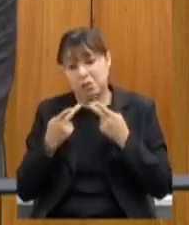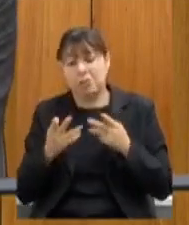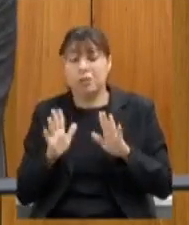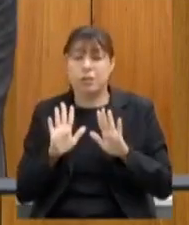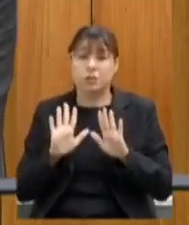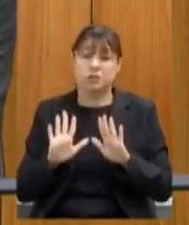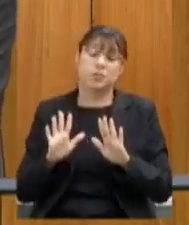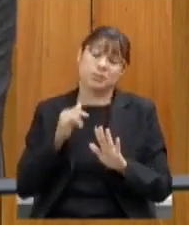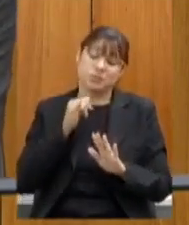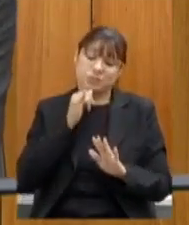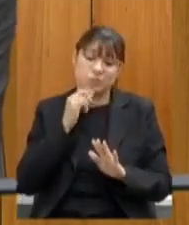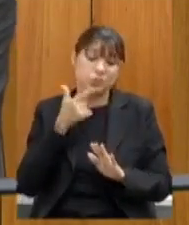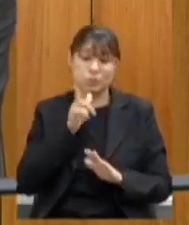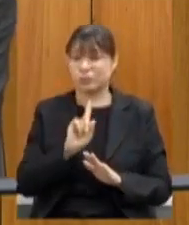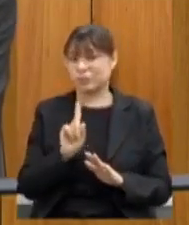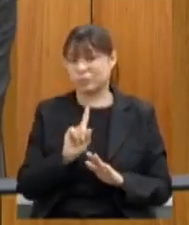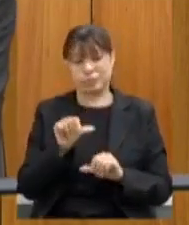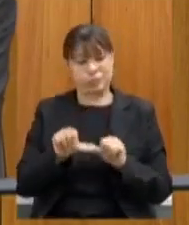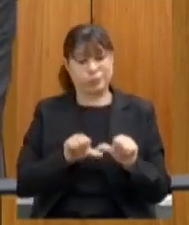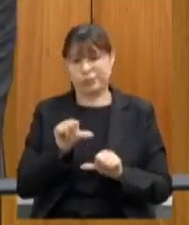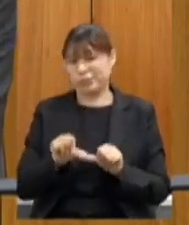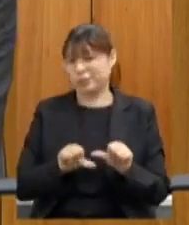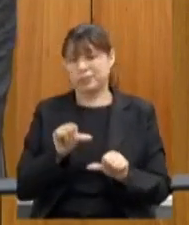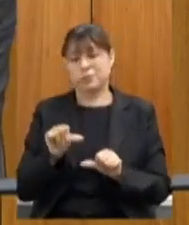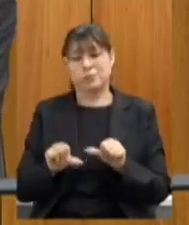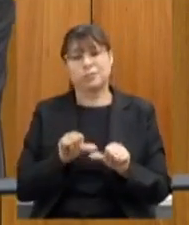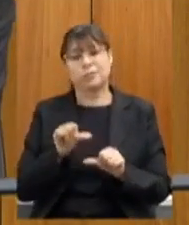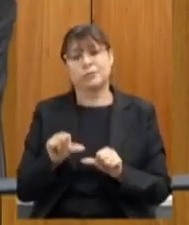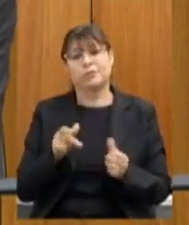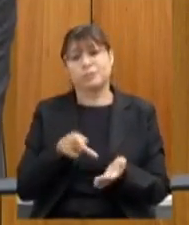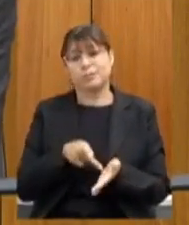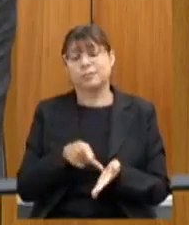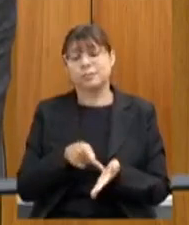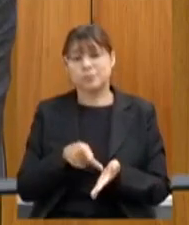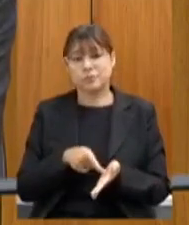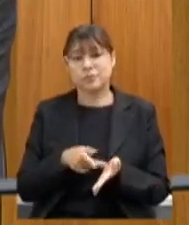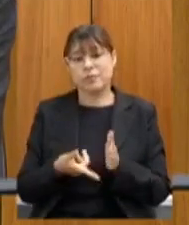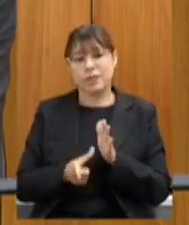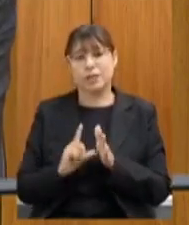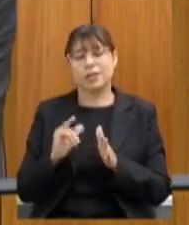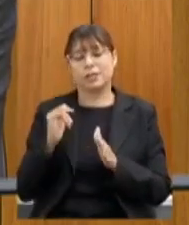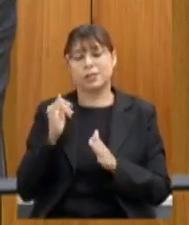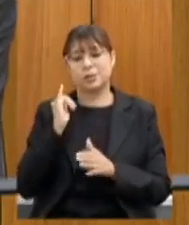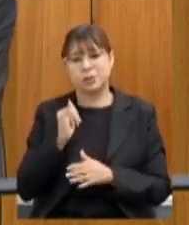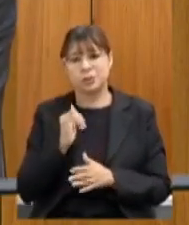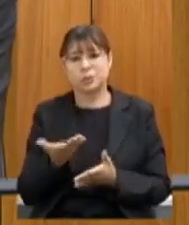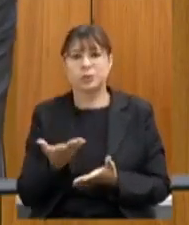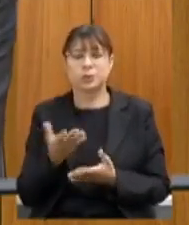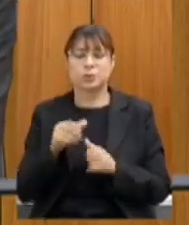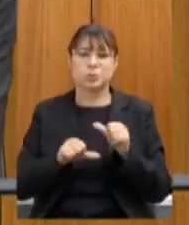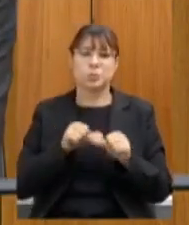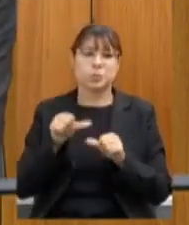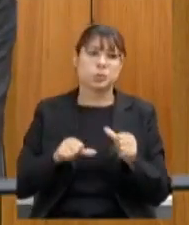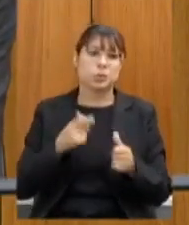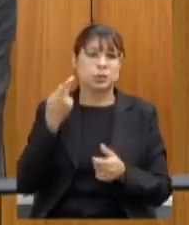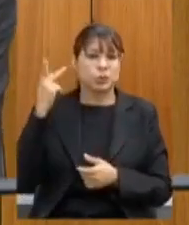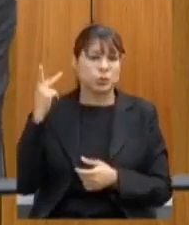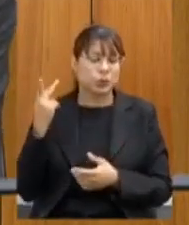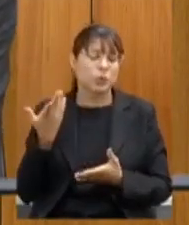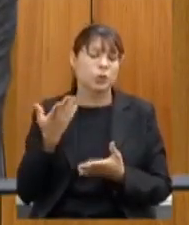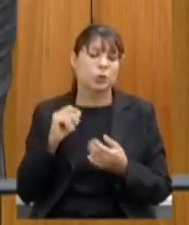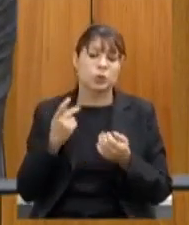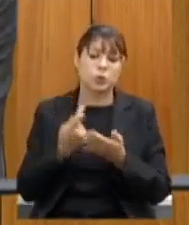infelizmente não conseguiram mudar de maneira que falavam nos seus discursos mudar o histórico das nossas